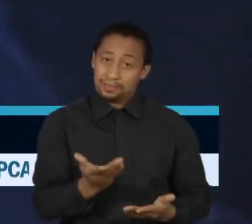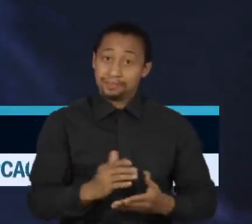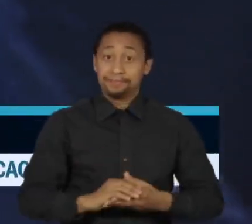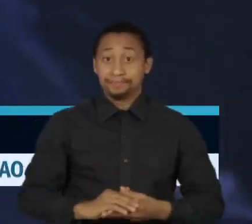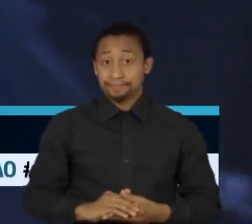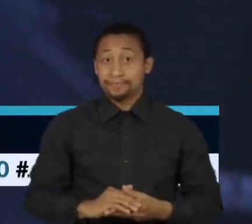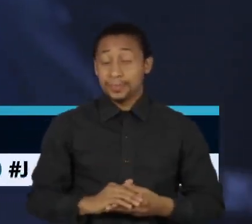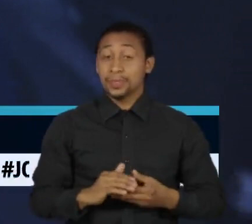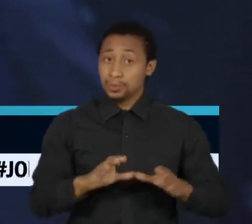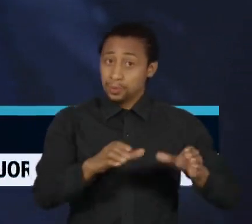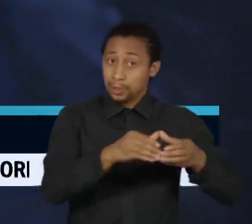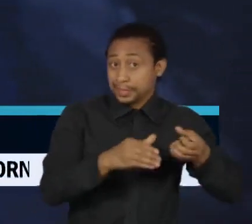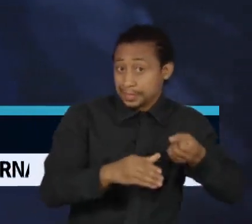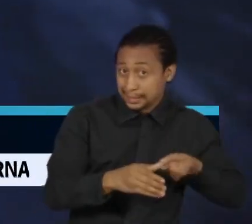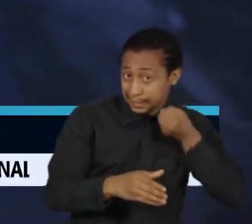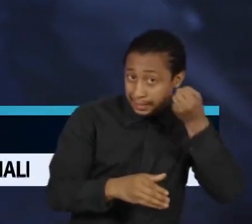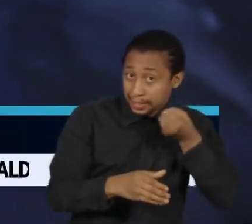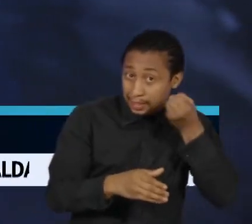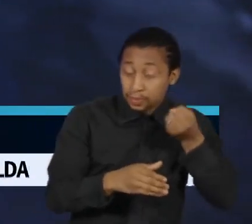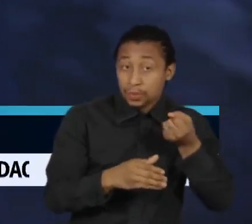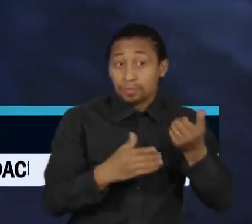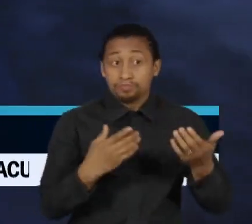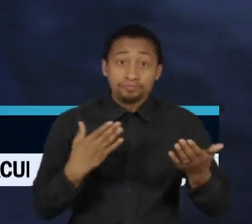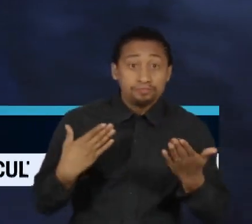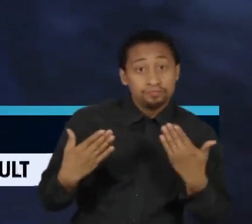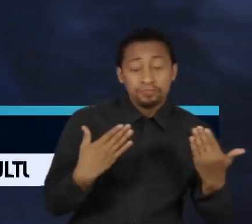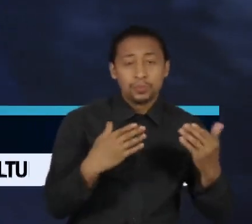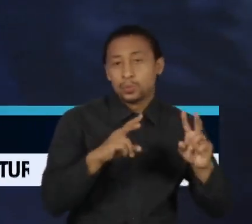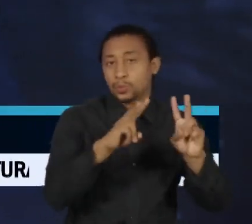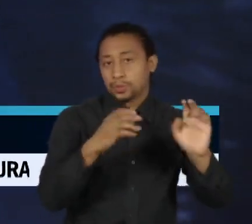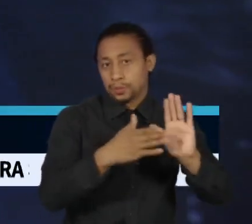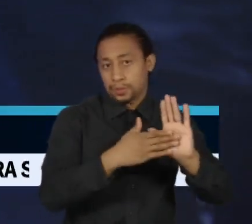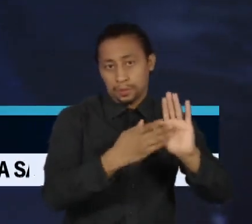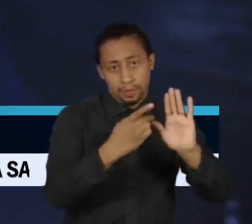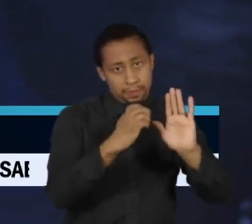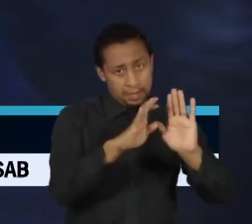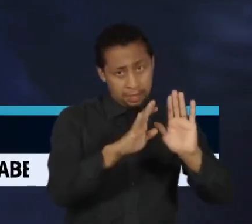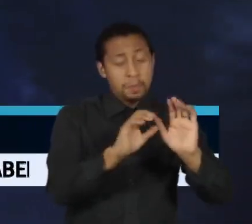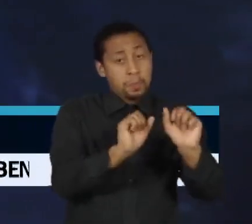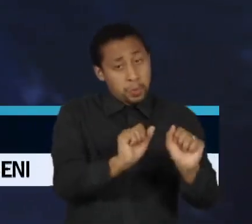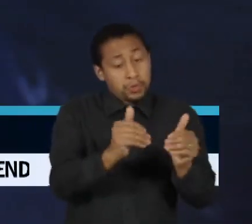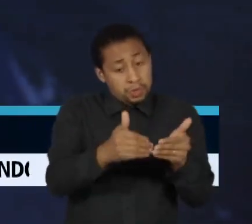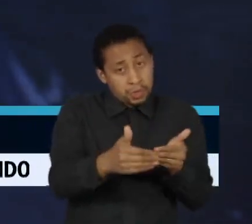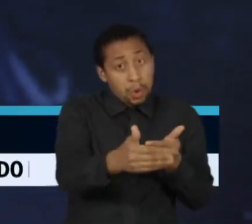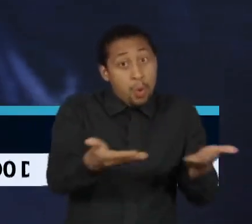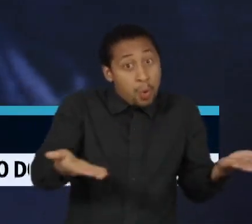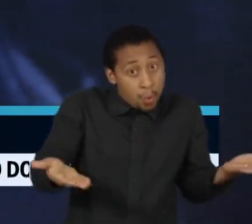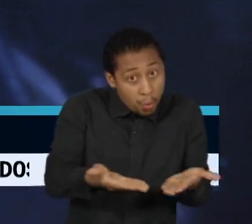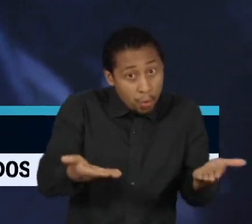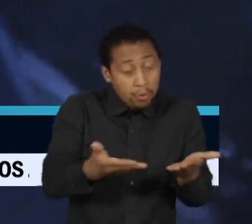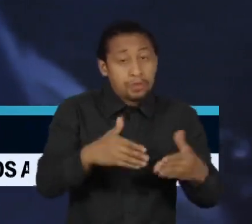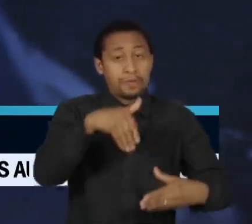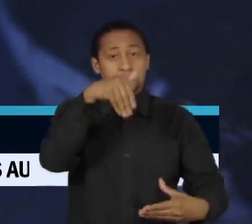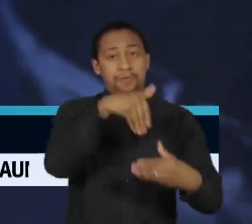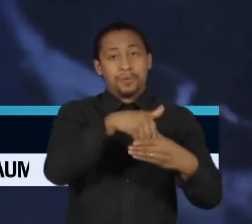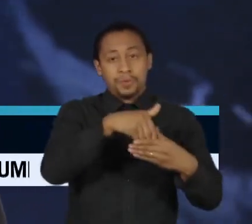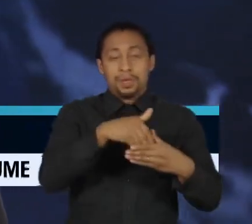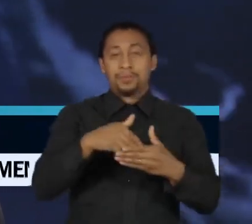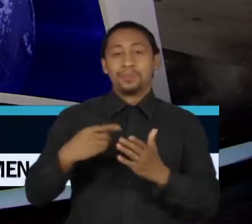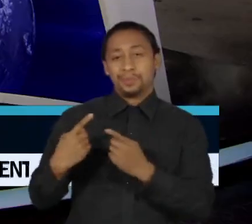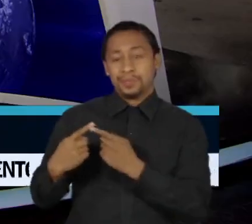discute neste momento as mudanças da PEC e da transição. A expectativa é de que os senadores votem ainda hoje as alterações enviadas pela Câmara.